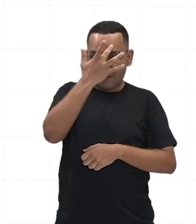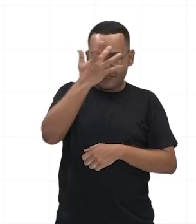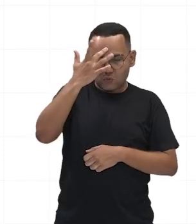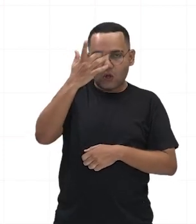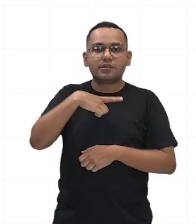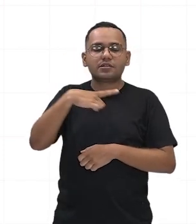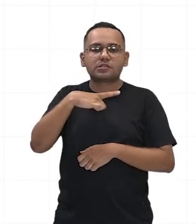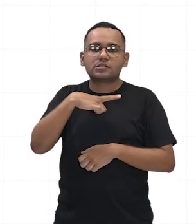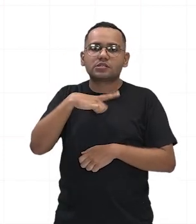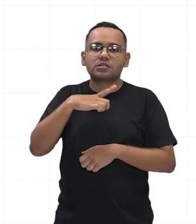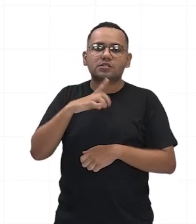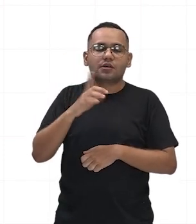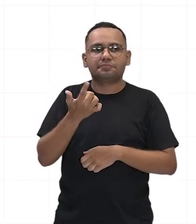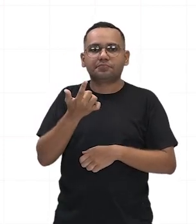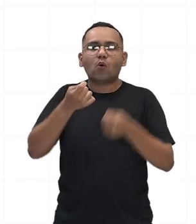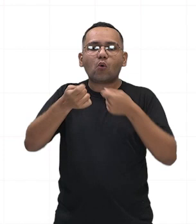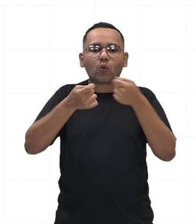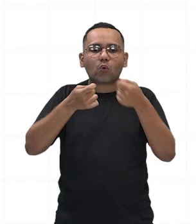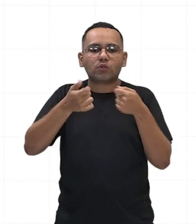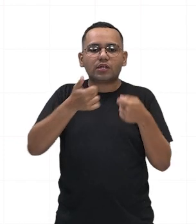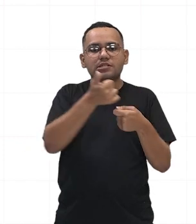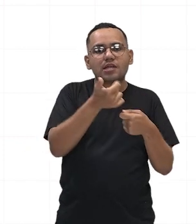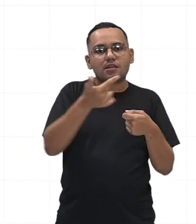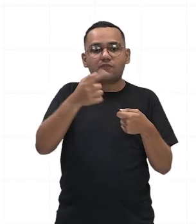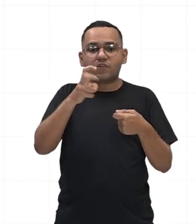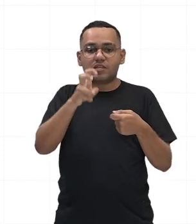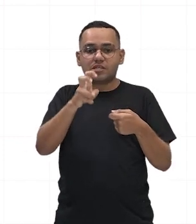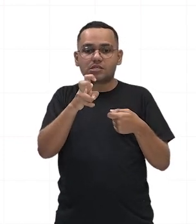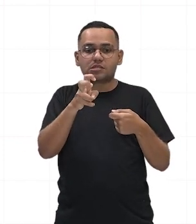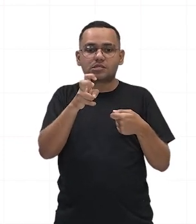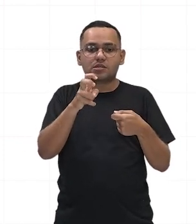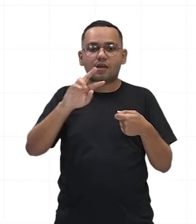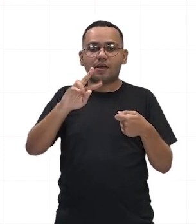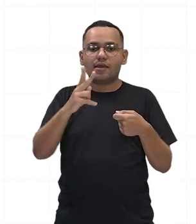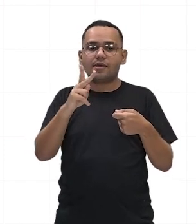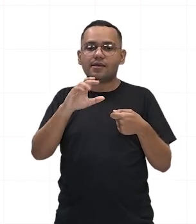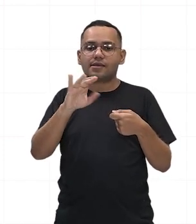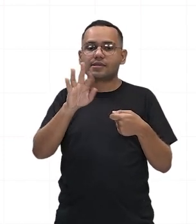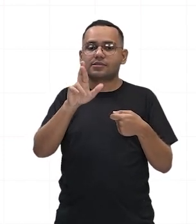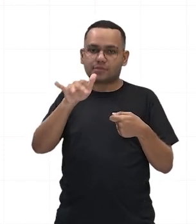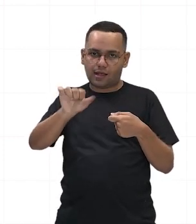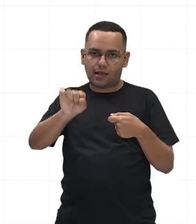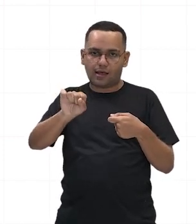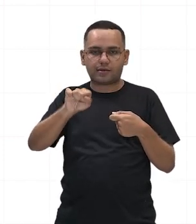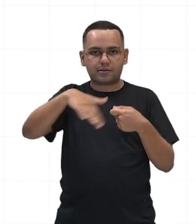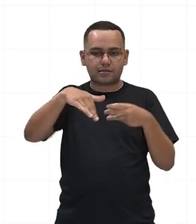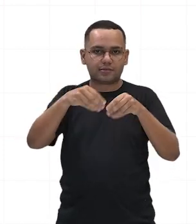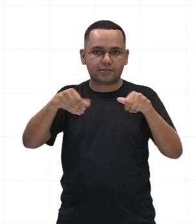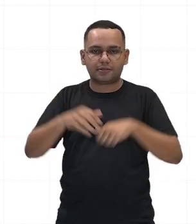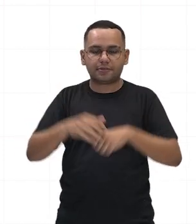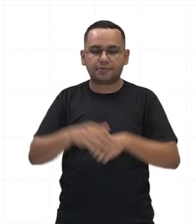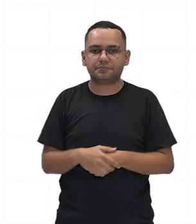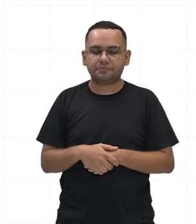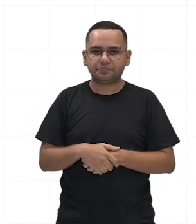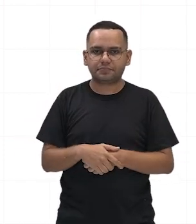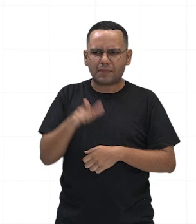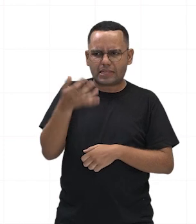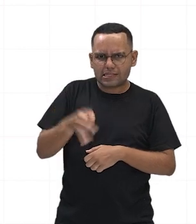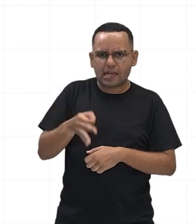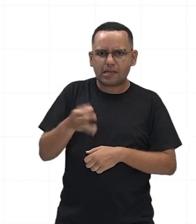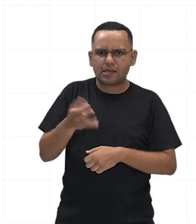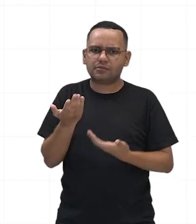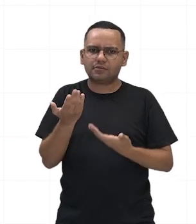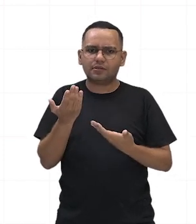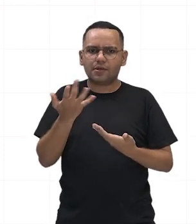125 hectares de terra. Imagine se isso aí vai dar certo para os latifundiários. Não vamos gostar disso.